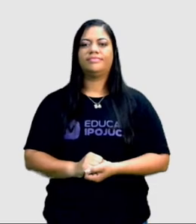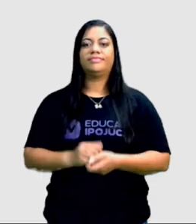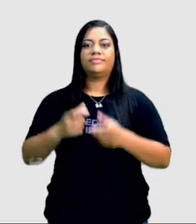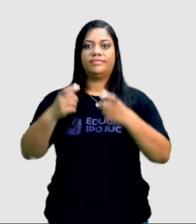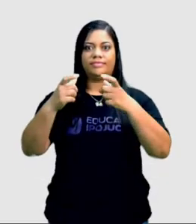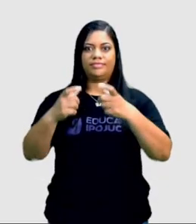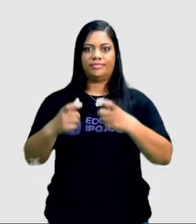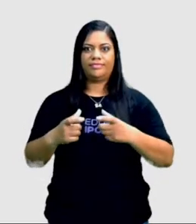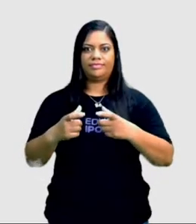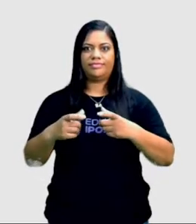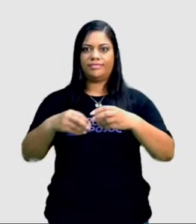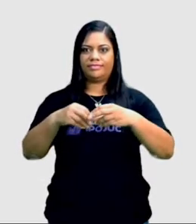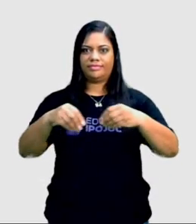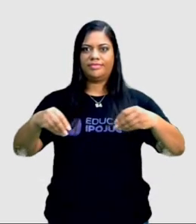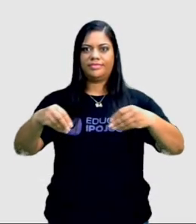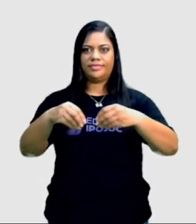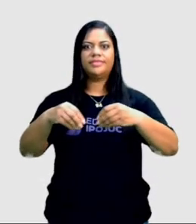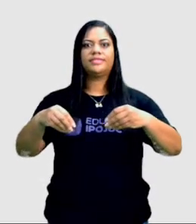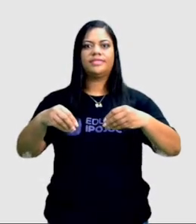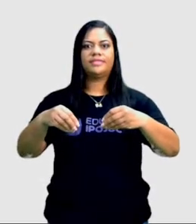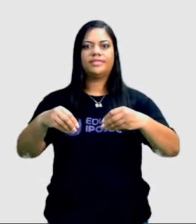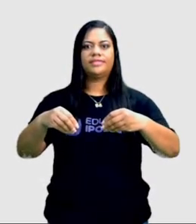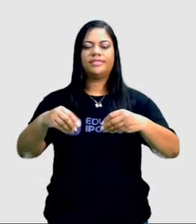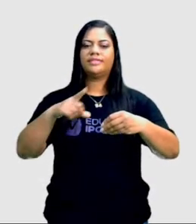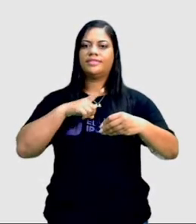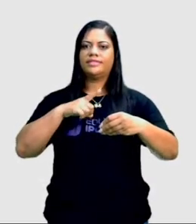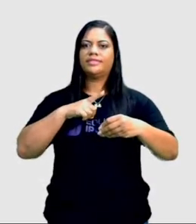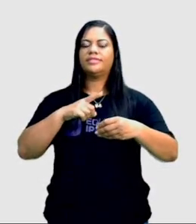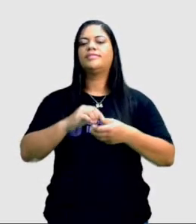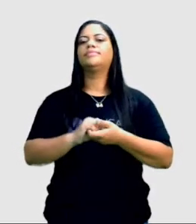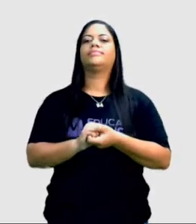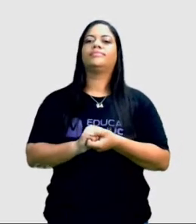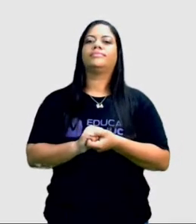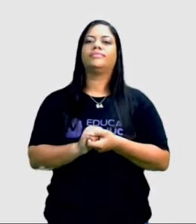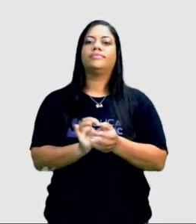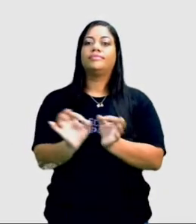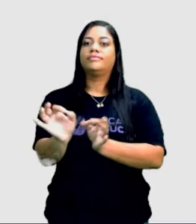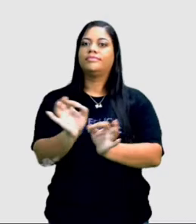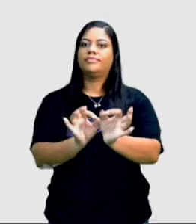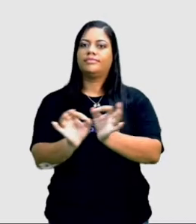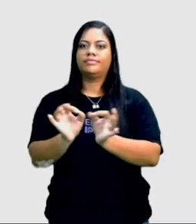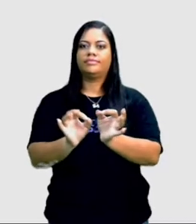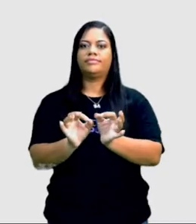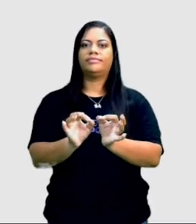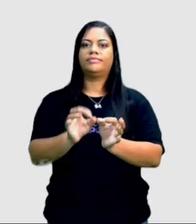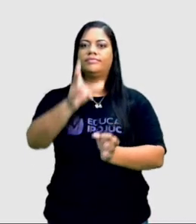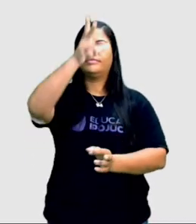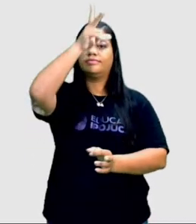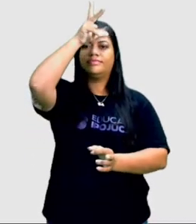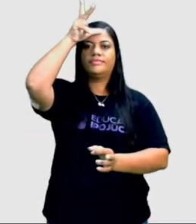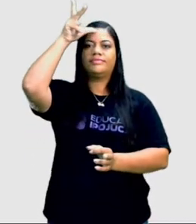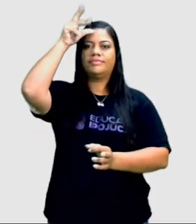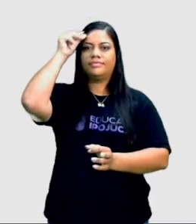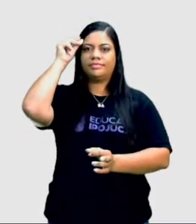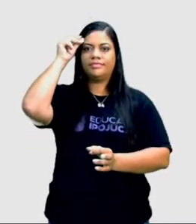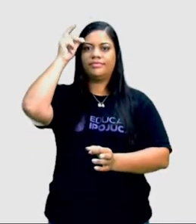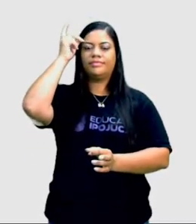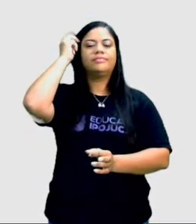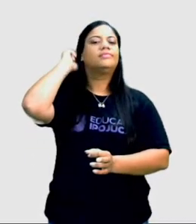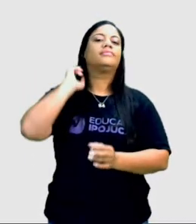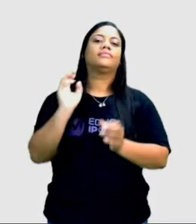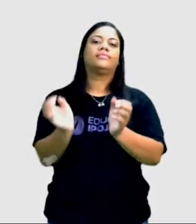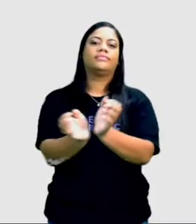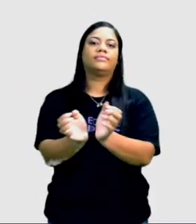a área territorial total, administrado por uma prefeitura e o